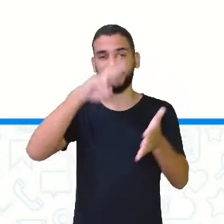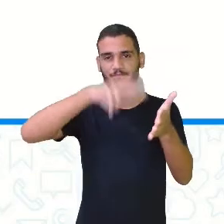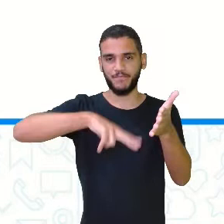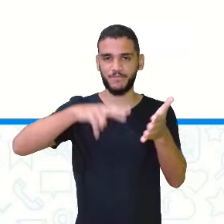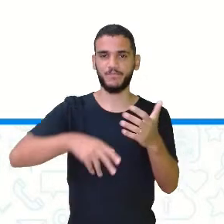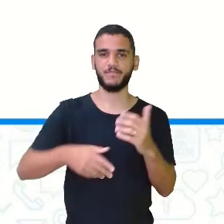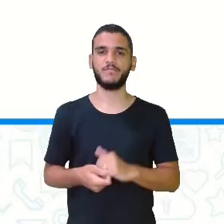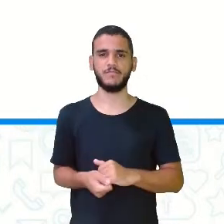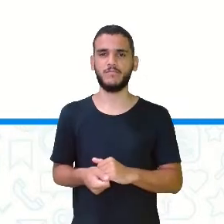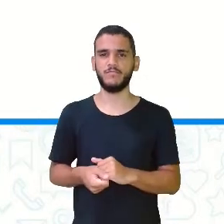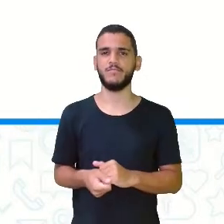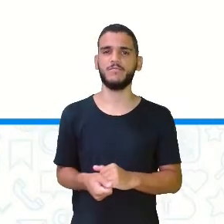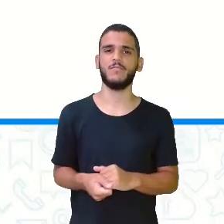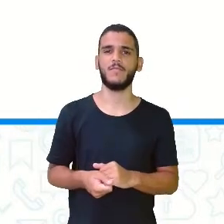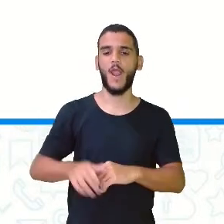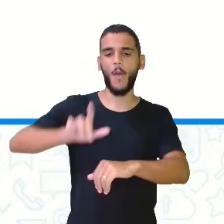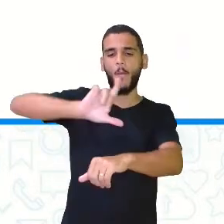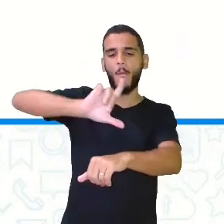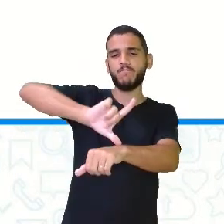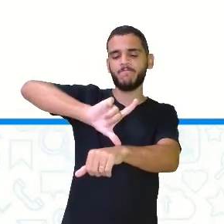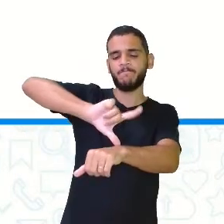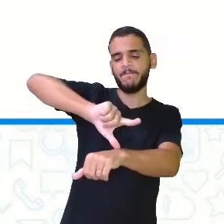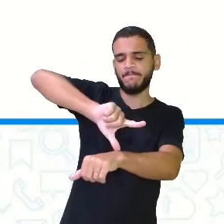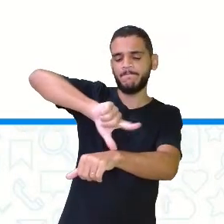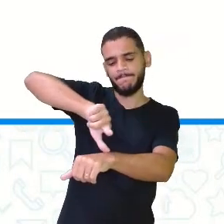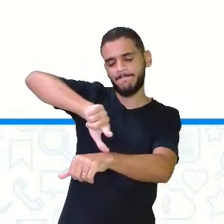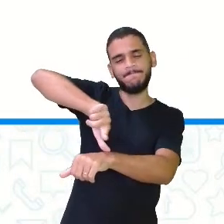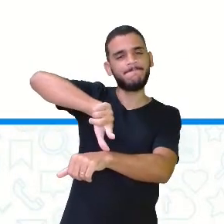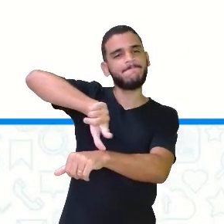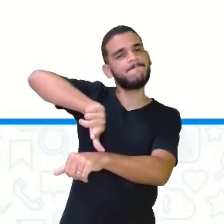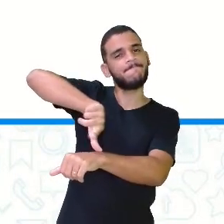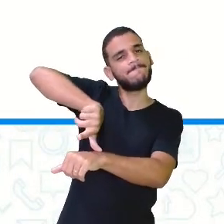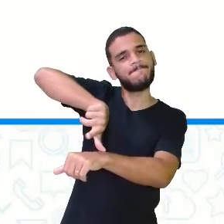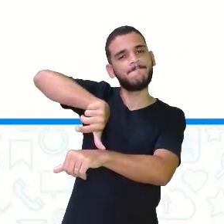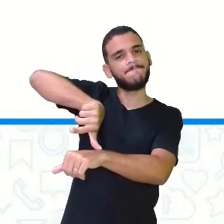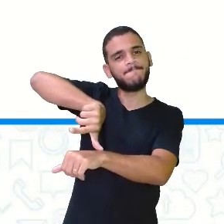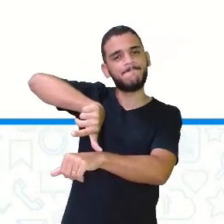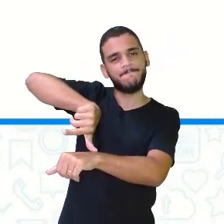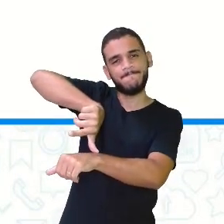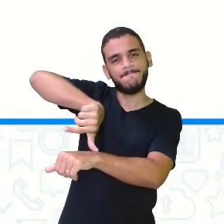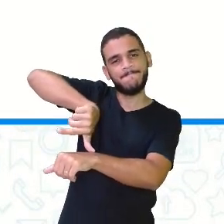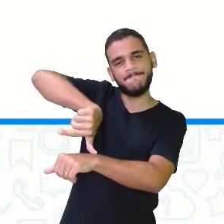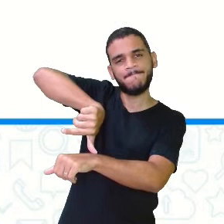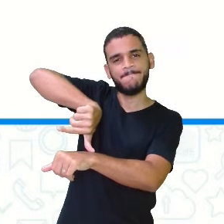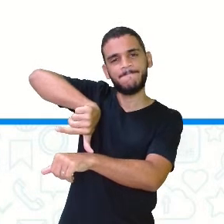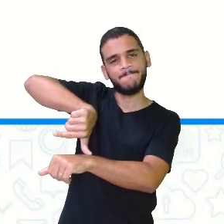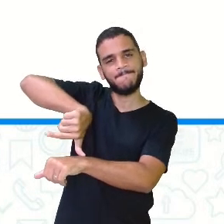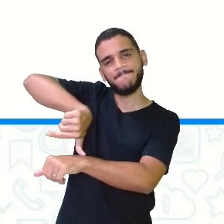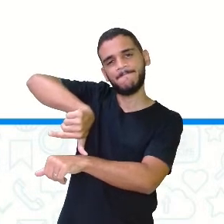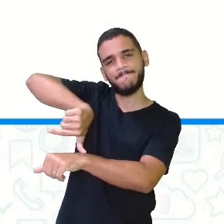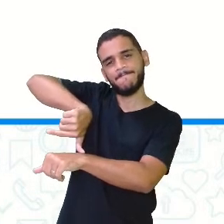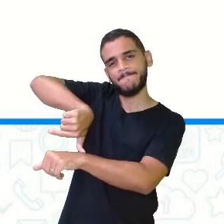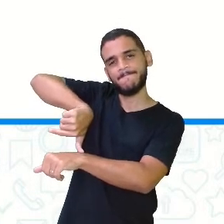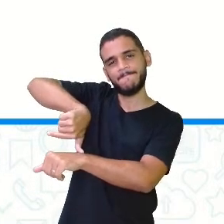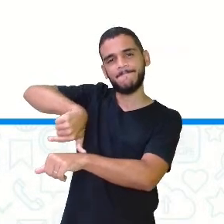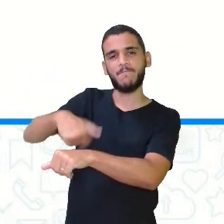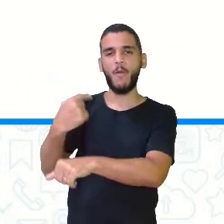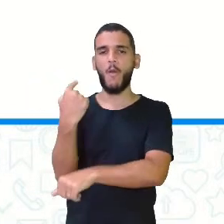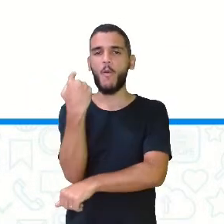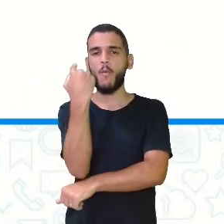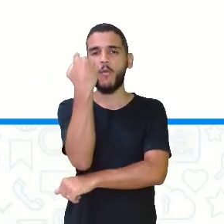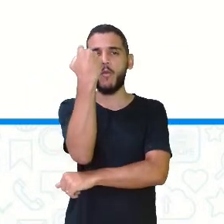Passa tempo, tic-tac. Tic-tac, passa a hora.